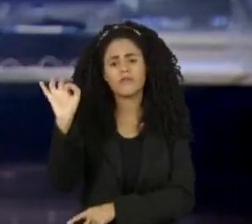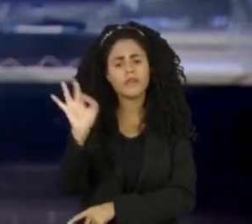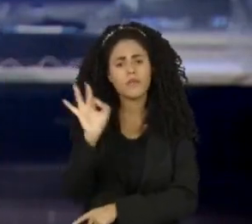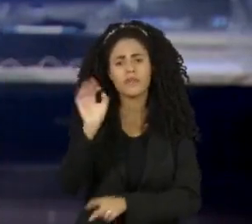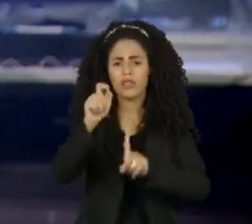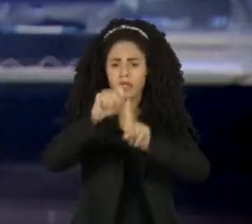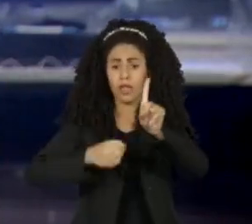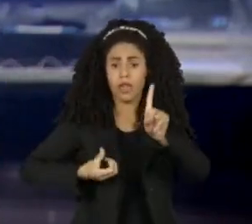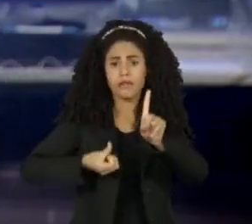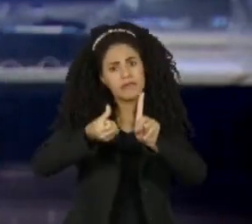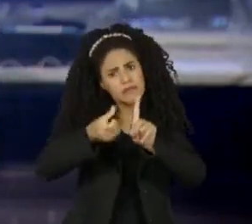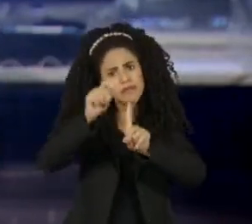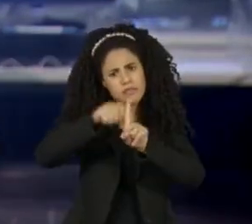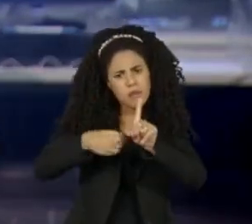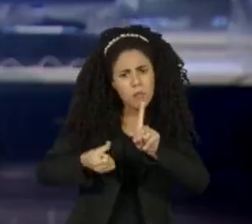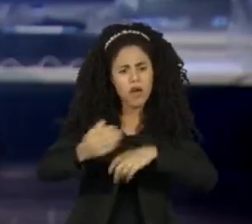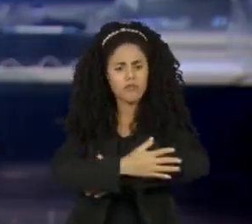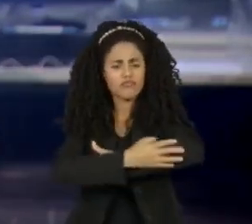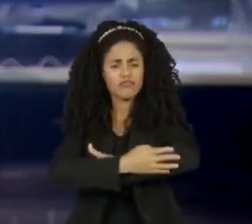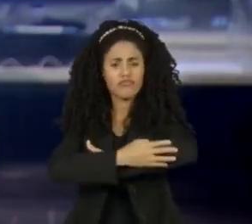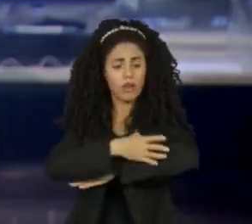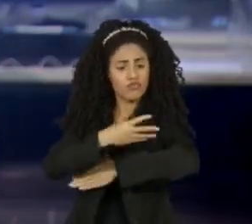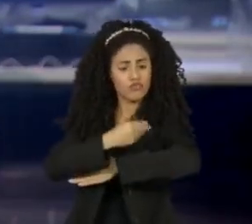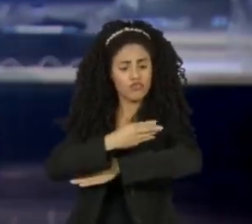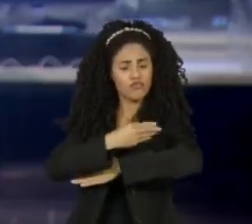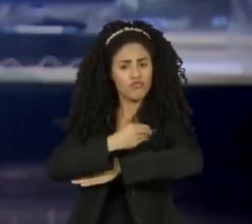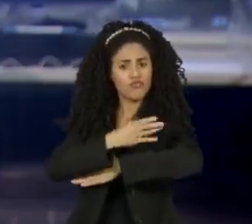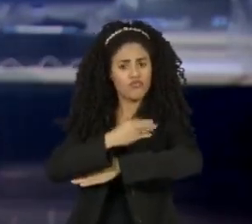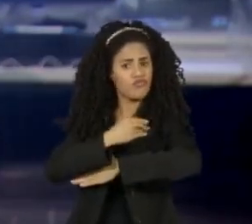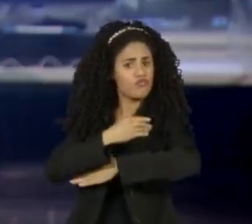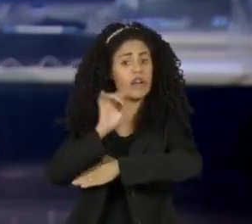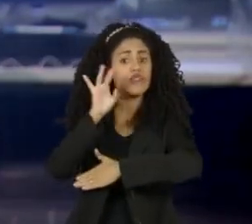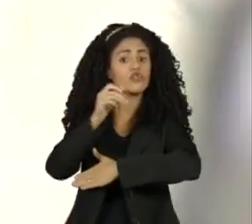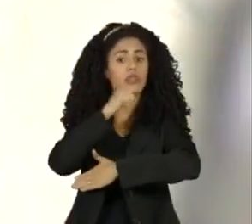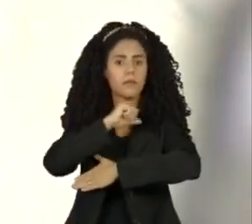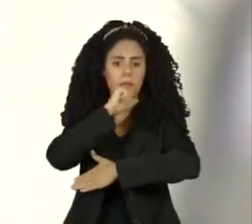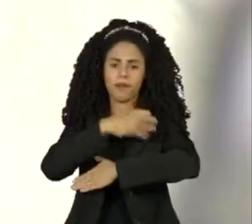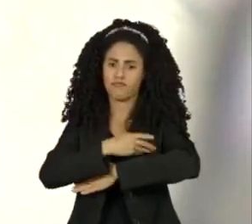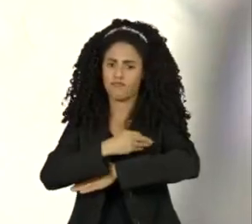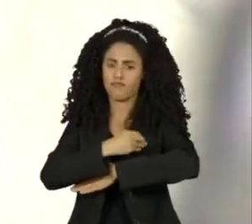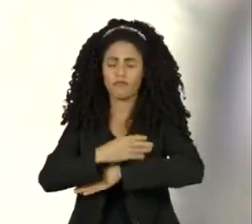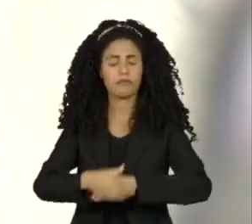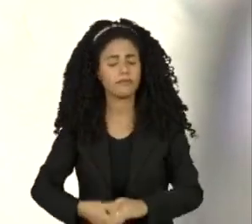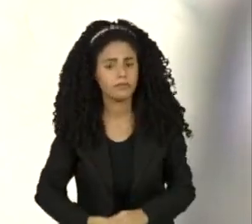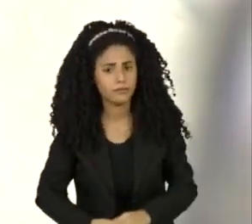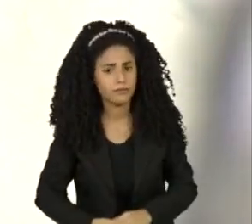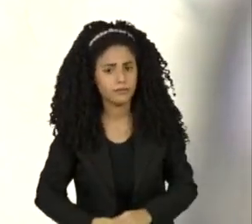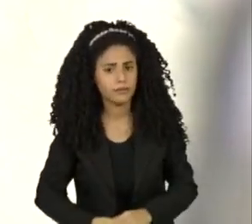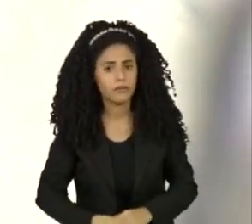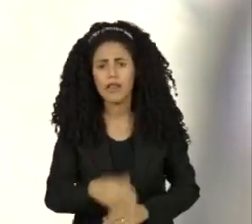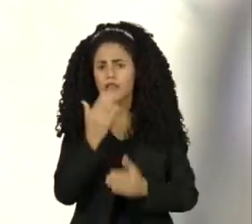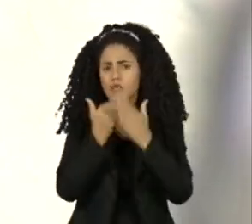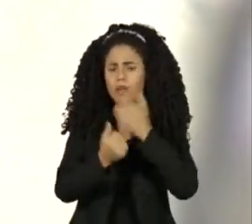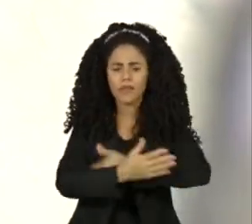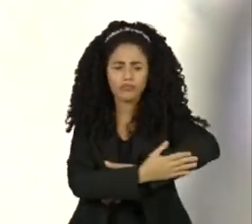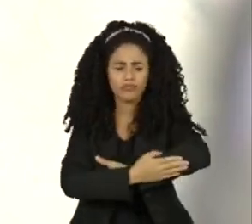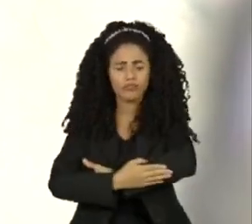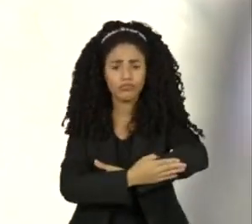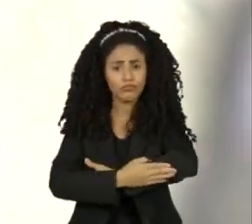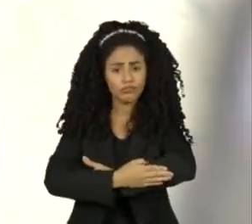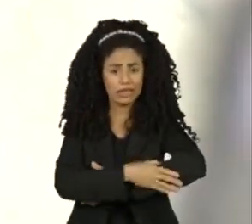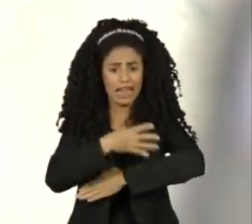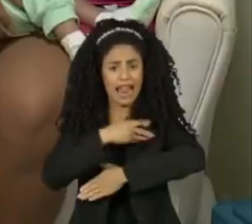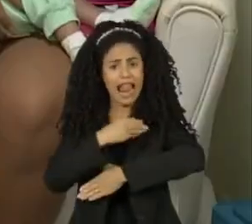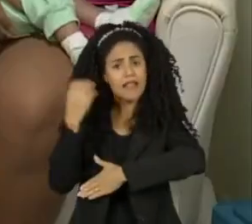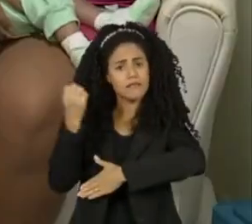6 meses são alimentados exclusivamente pela amamentação. A alimentação infantil exclusiva com